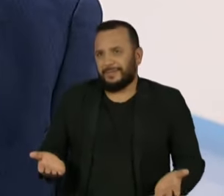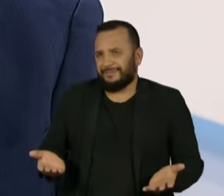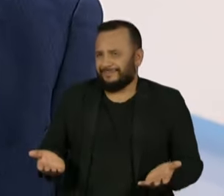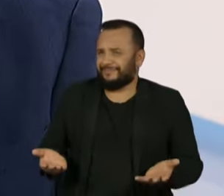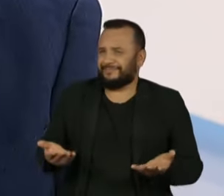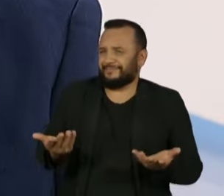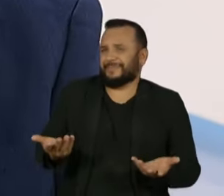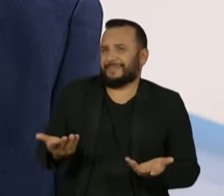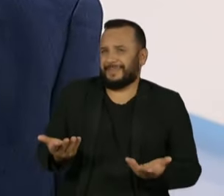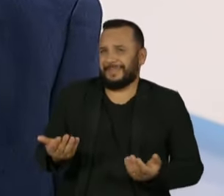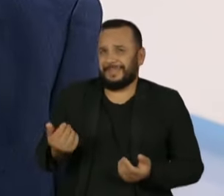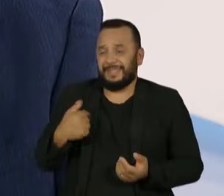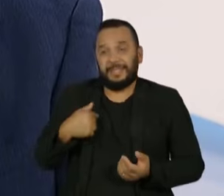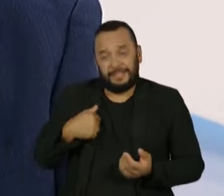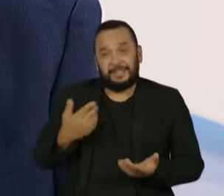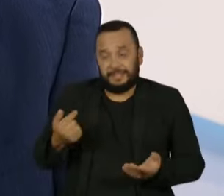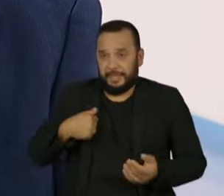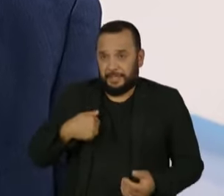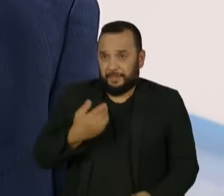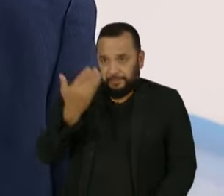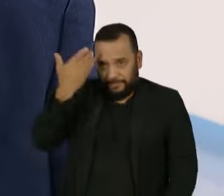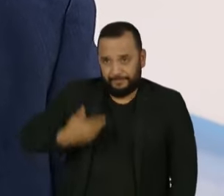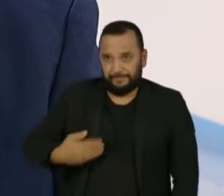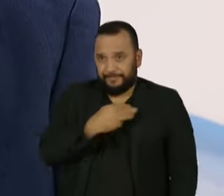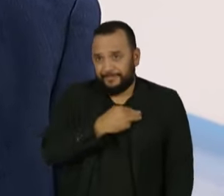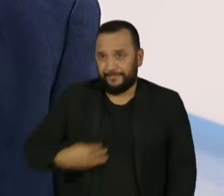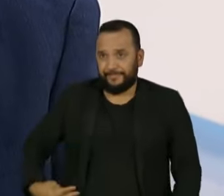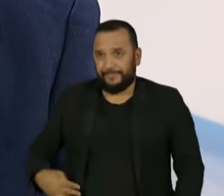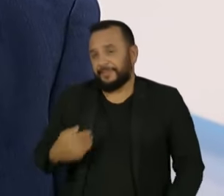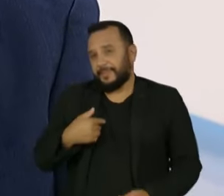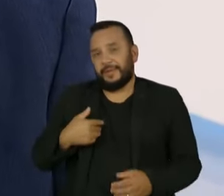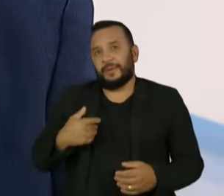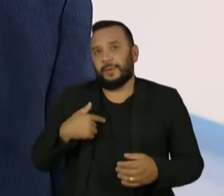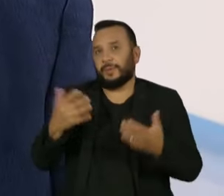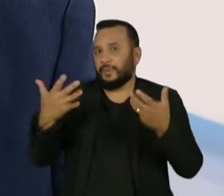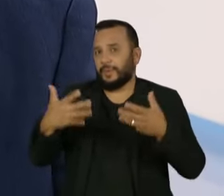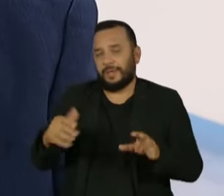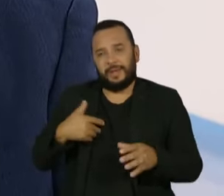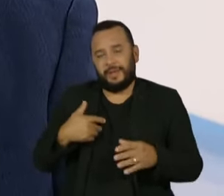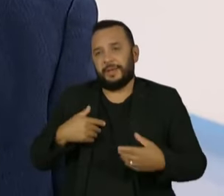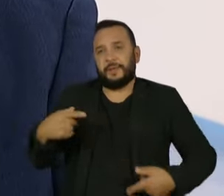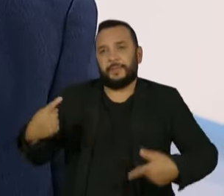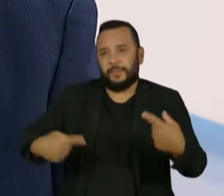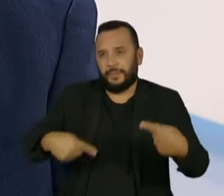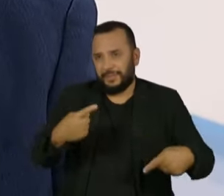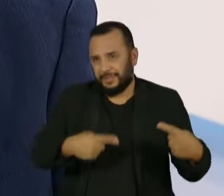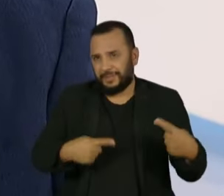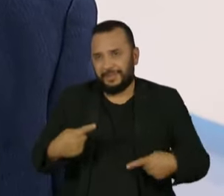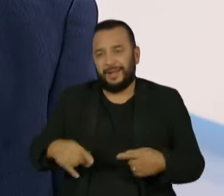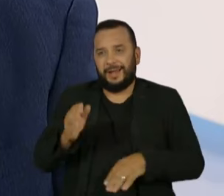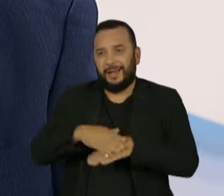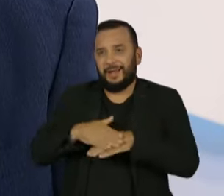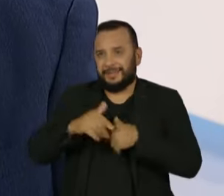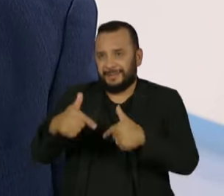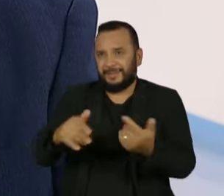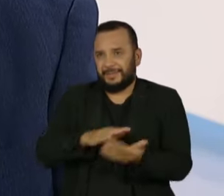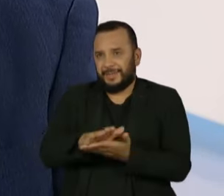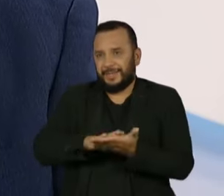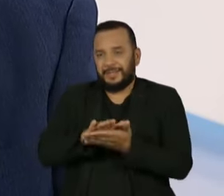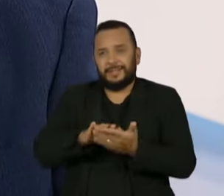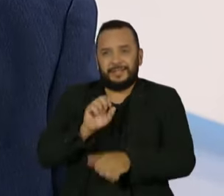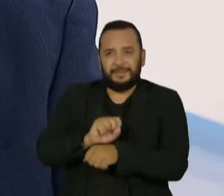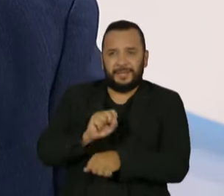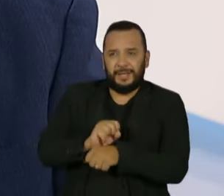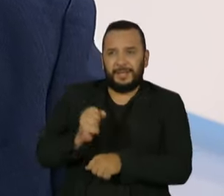não determinava que este ministro, que não quer polemizar, que não quer politizar as suas ações, pudesse aguardar uns